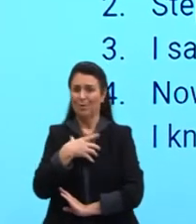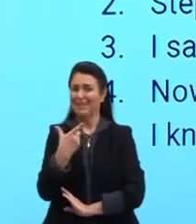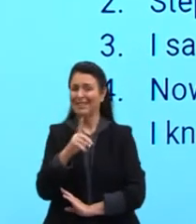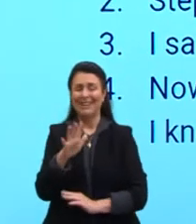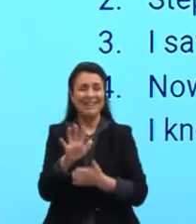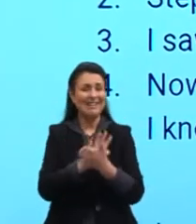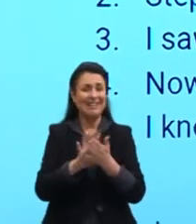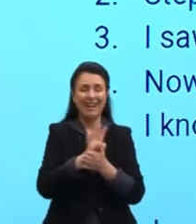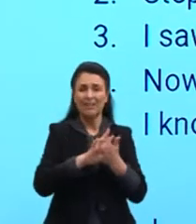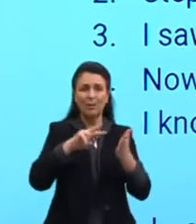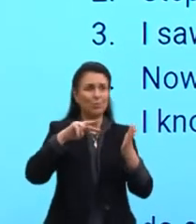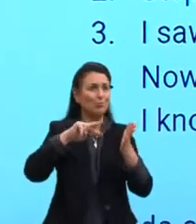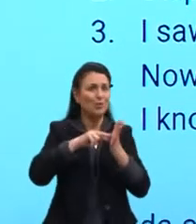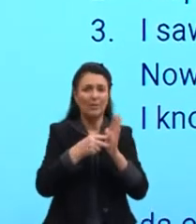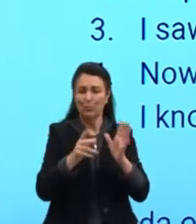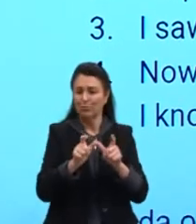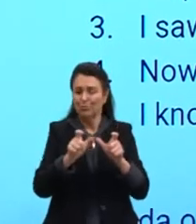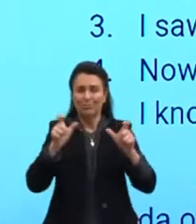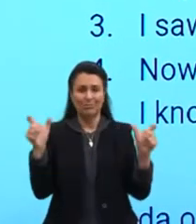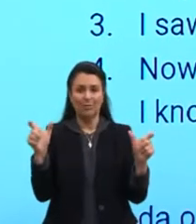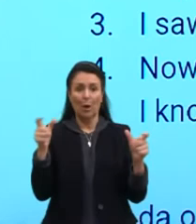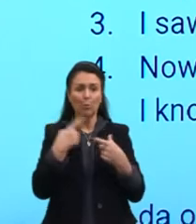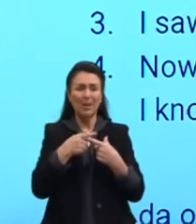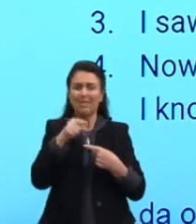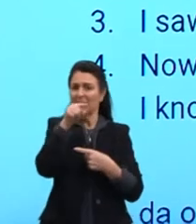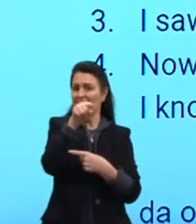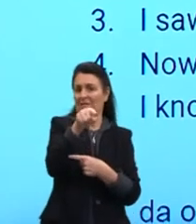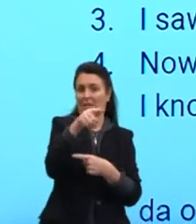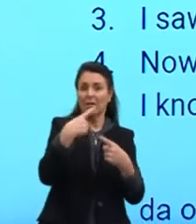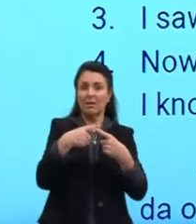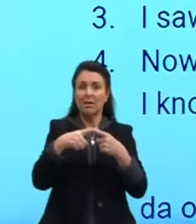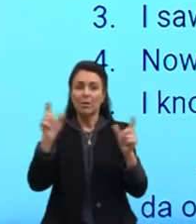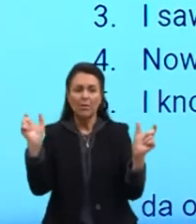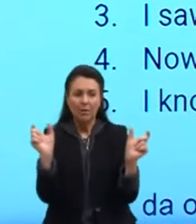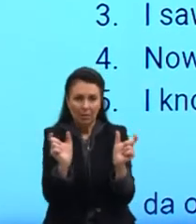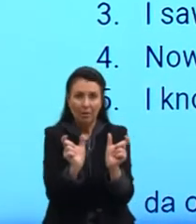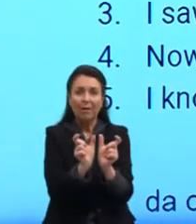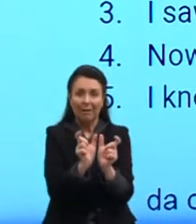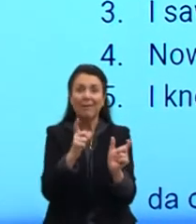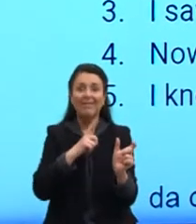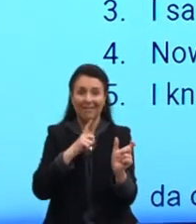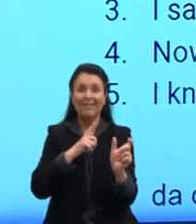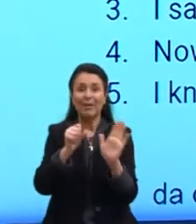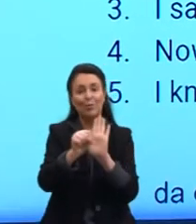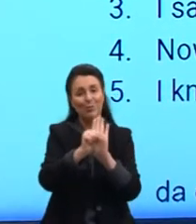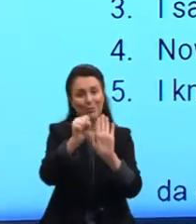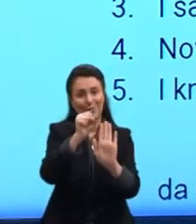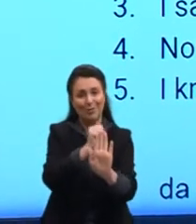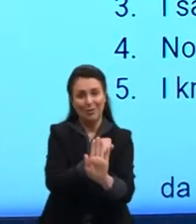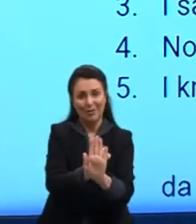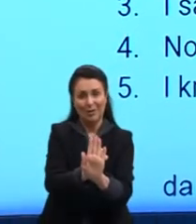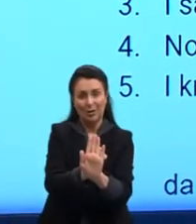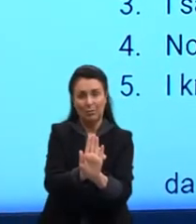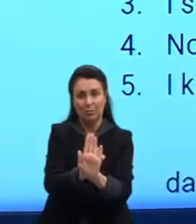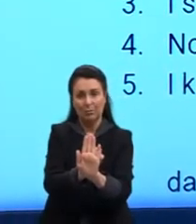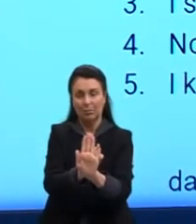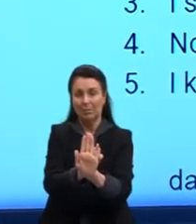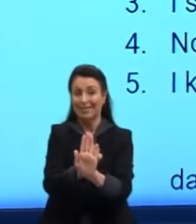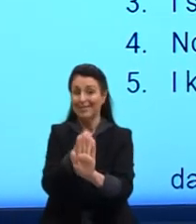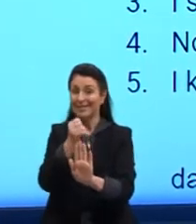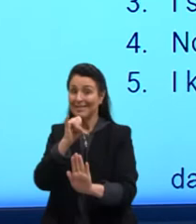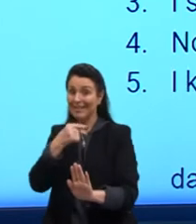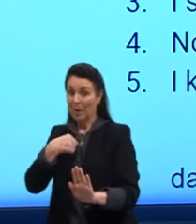amplo. Ok? Ele está ali por quê? Porque toda oração deve ter um sujeito. Certo? Se eu for traduzir,